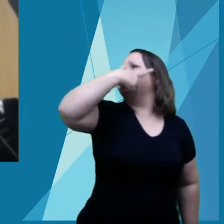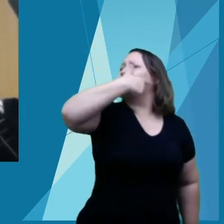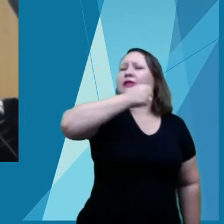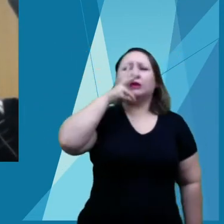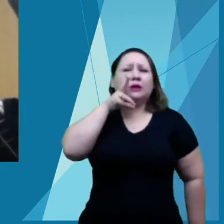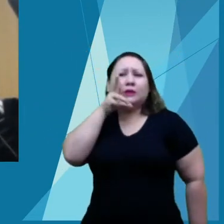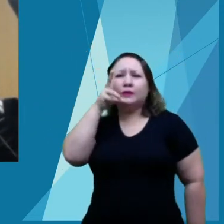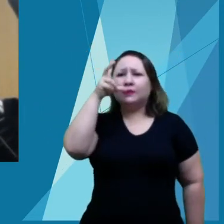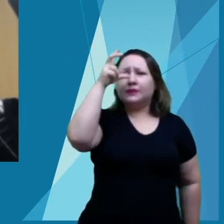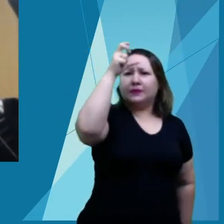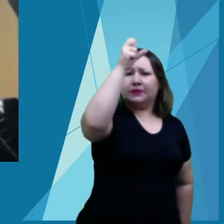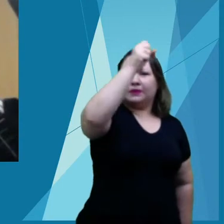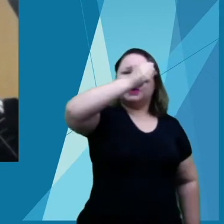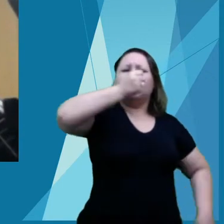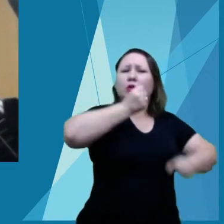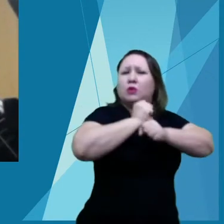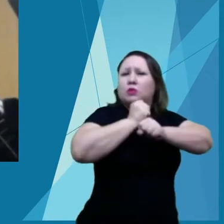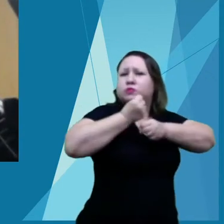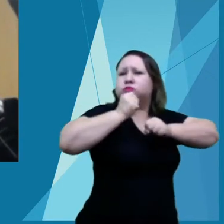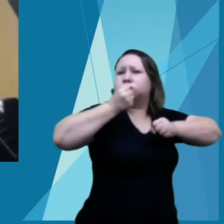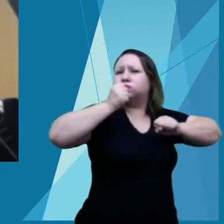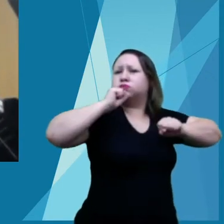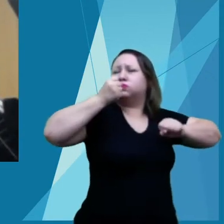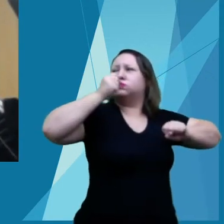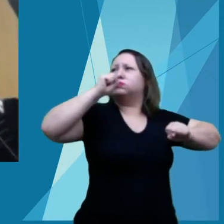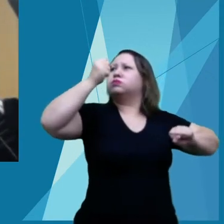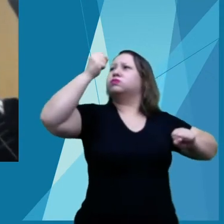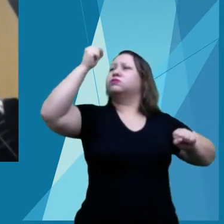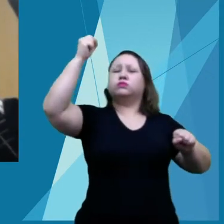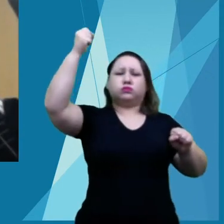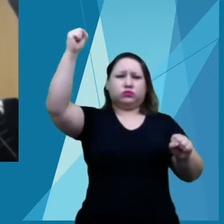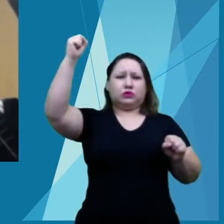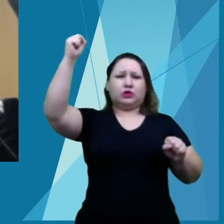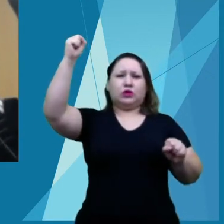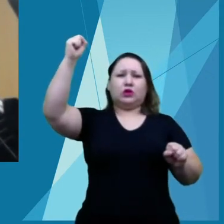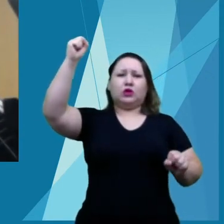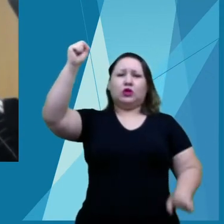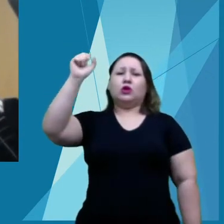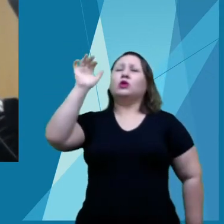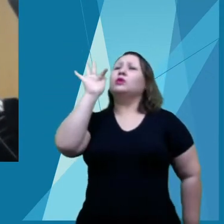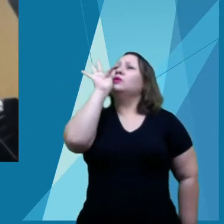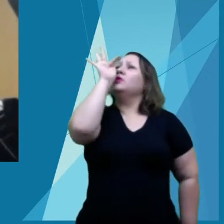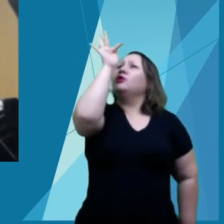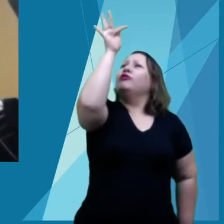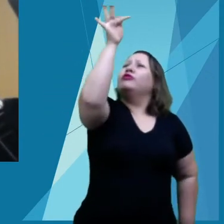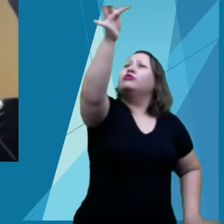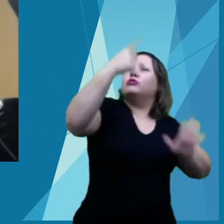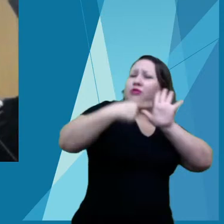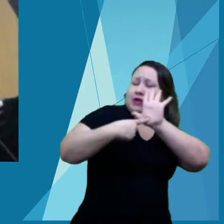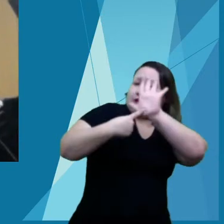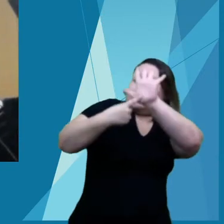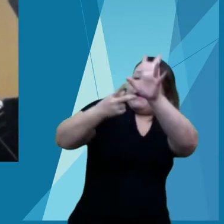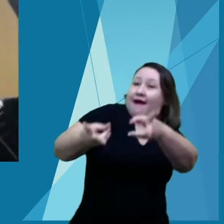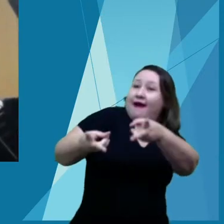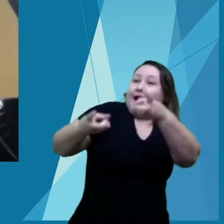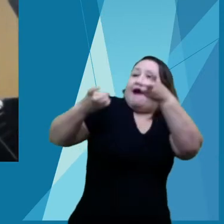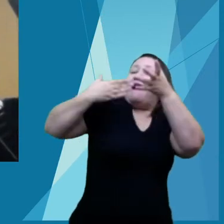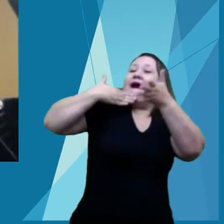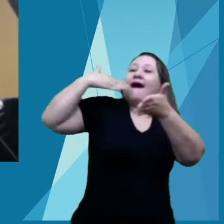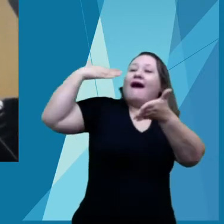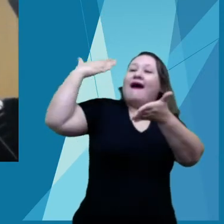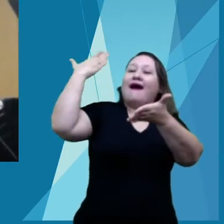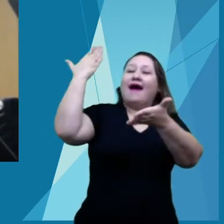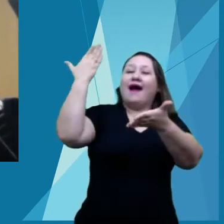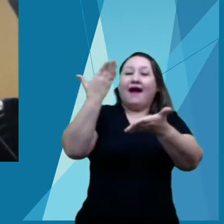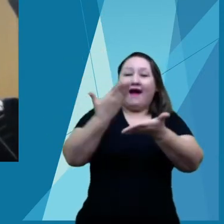adorada, entre outras mil, és tu Brasil, ó pátria amada, nos